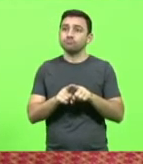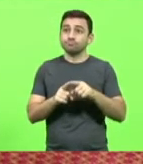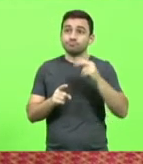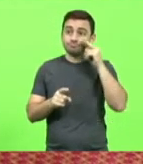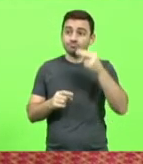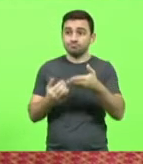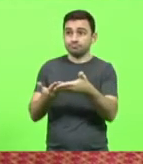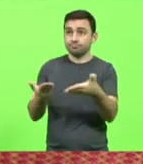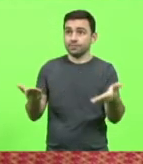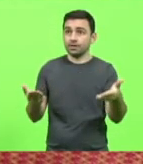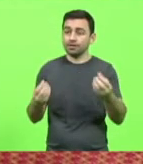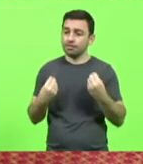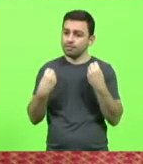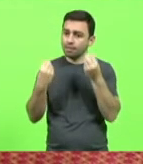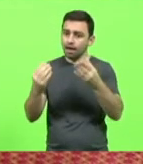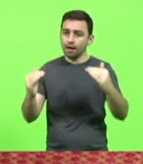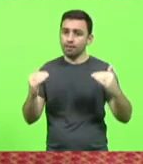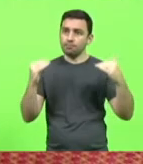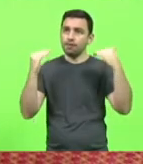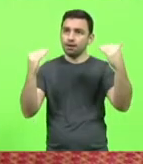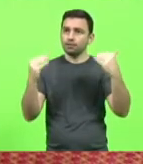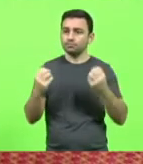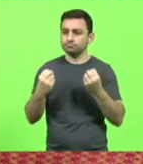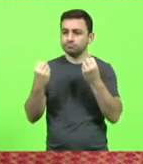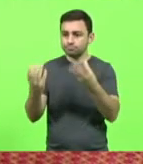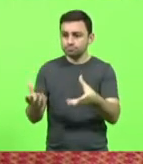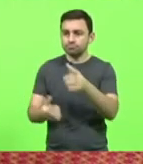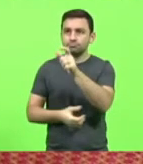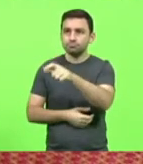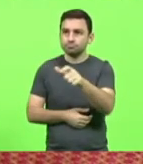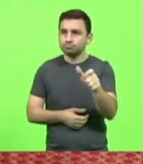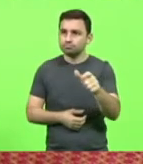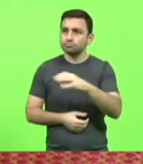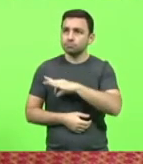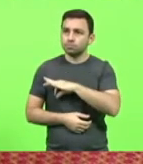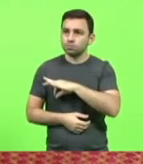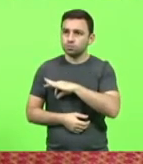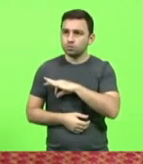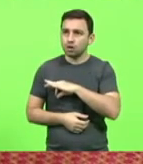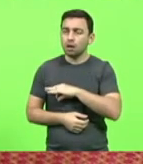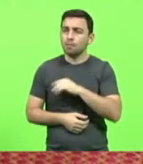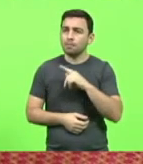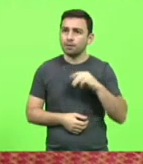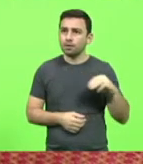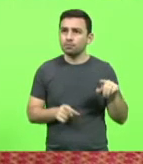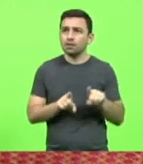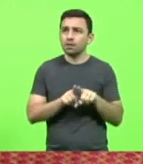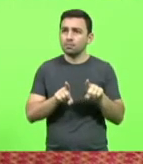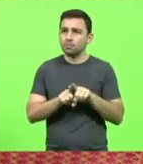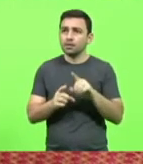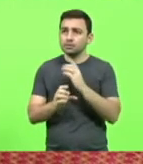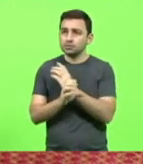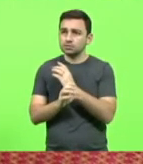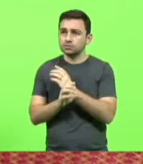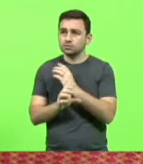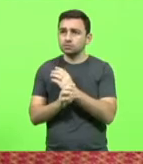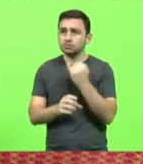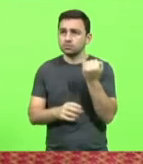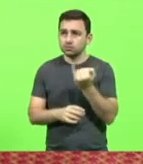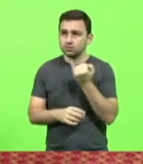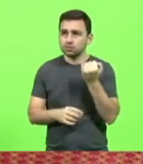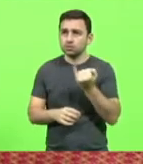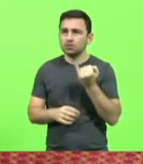promoções têm que andar tanto na Polícia Militar quanto na Polícia Civil, da Polícia Civil